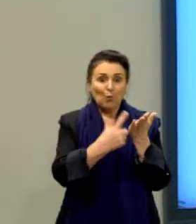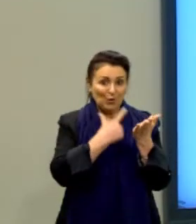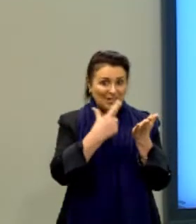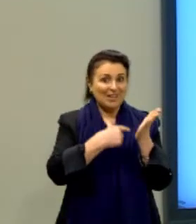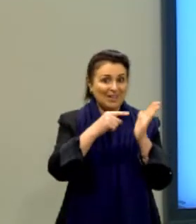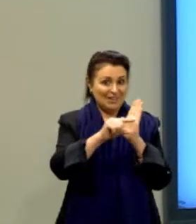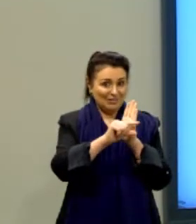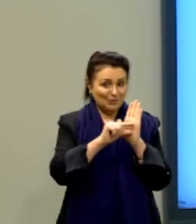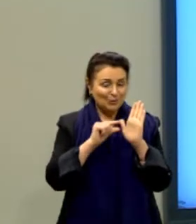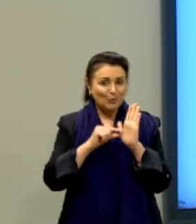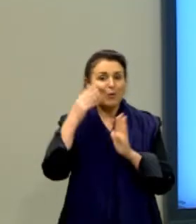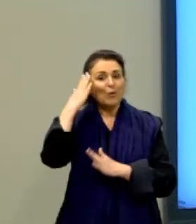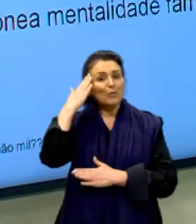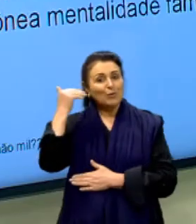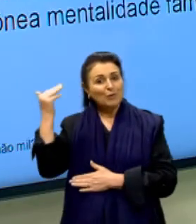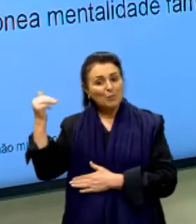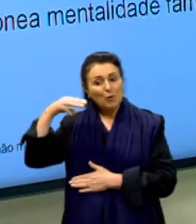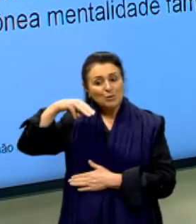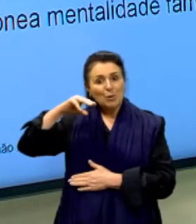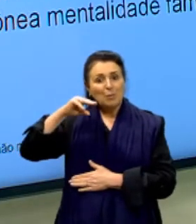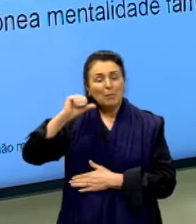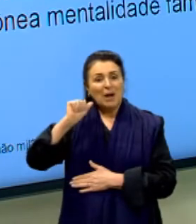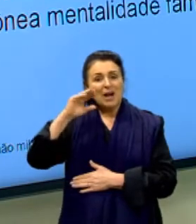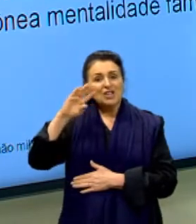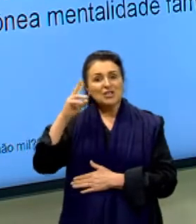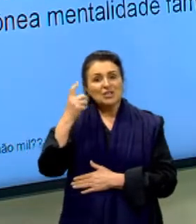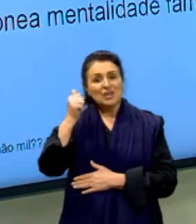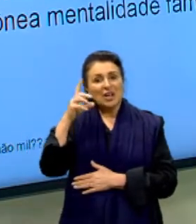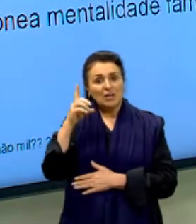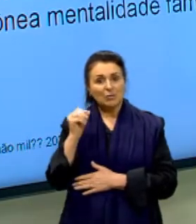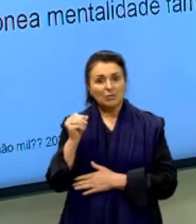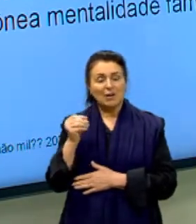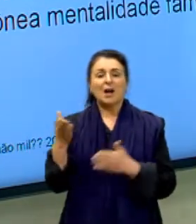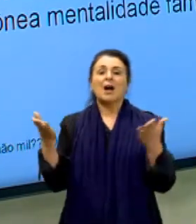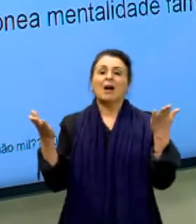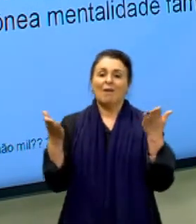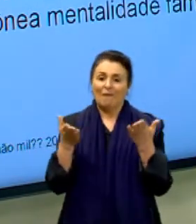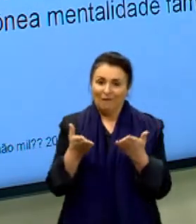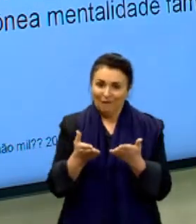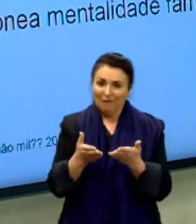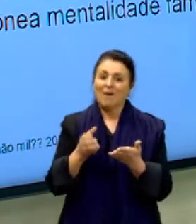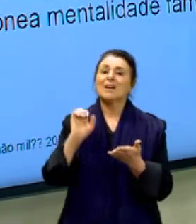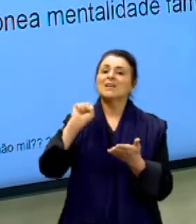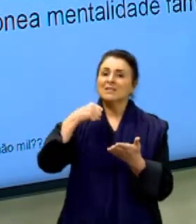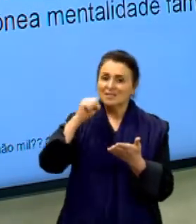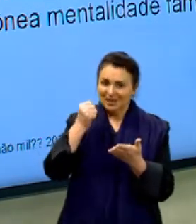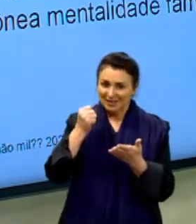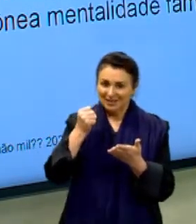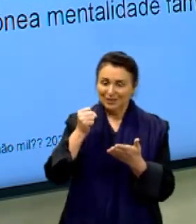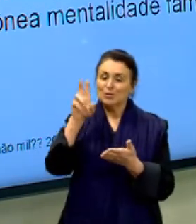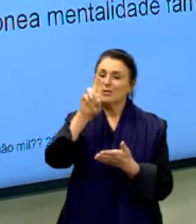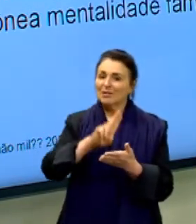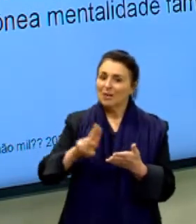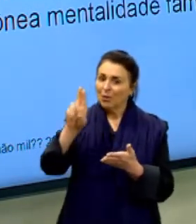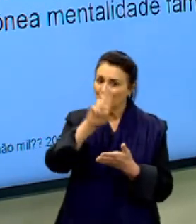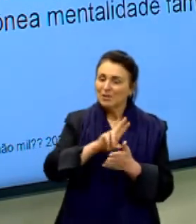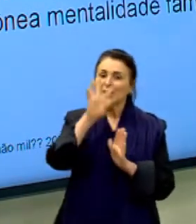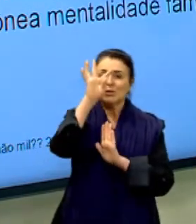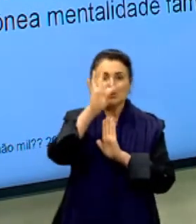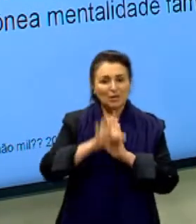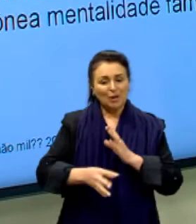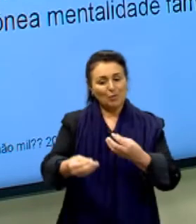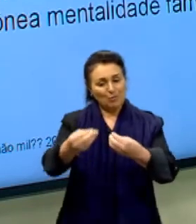vírgula. Você está vendo? Agora eu tornei ele produtivo, porque eu estou usando ele a meu favorito, no sentido de